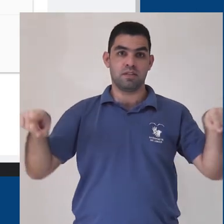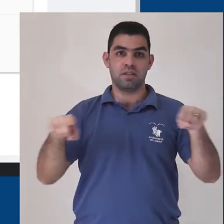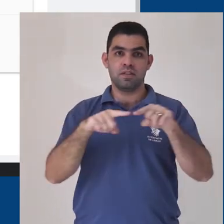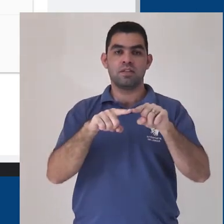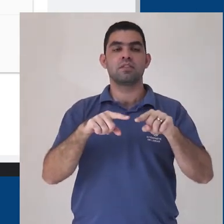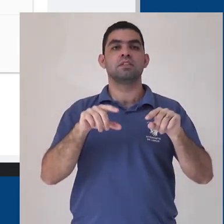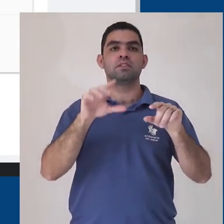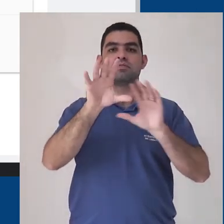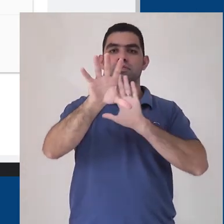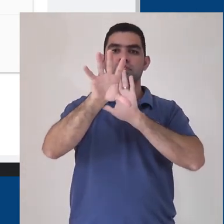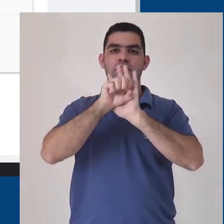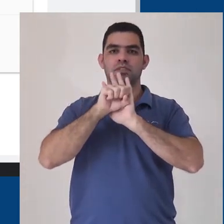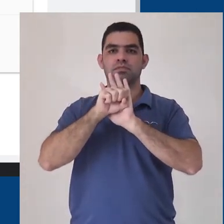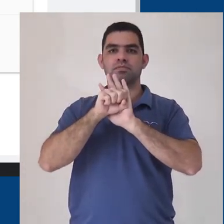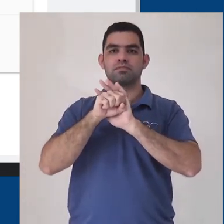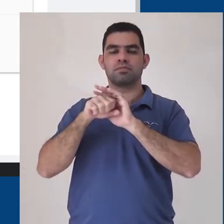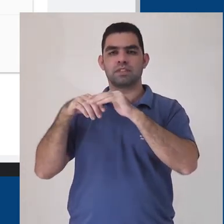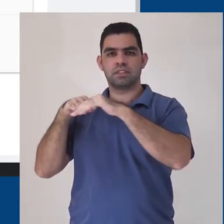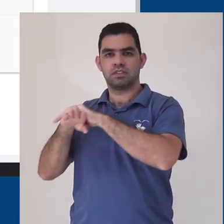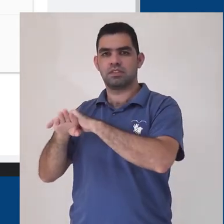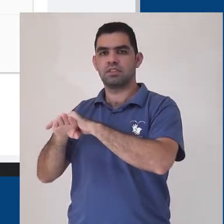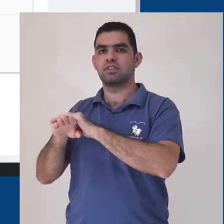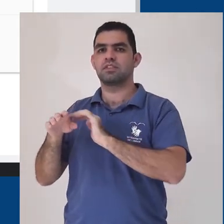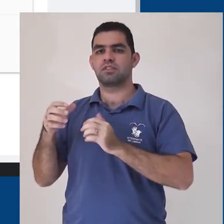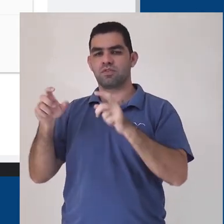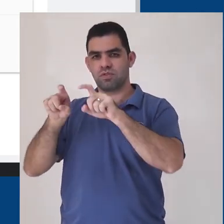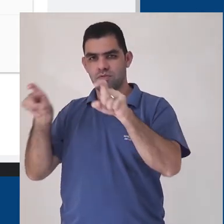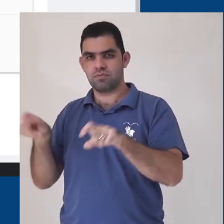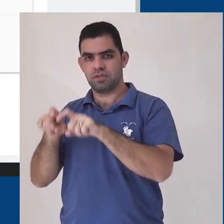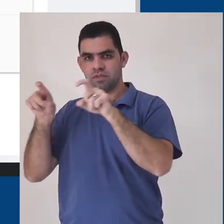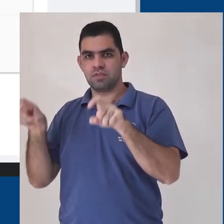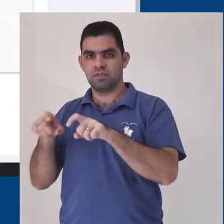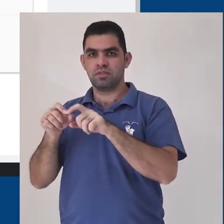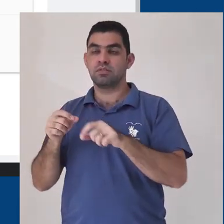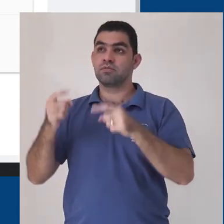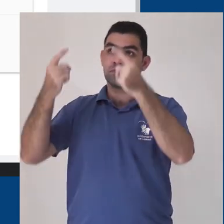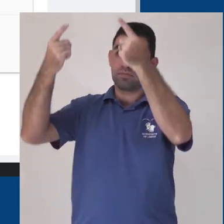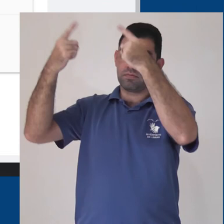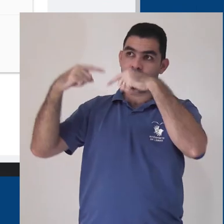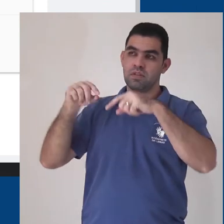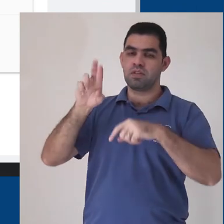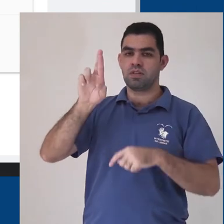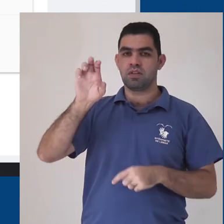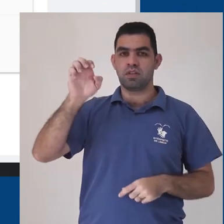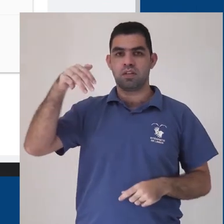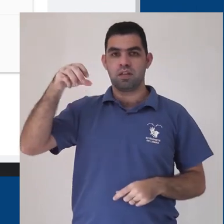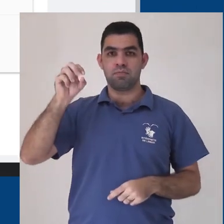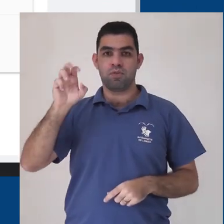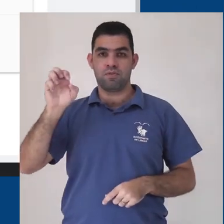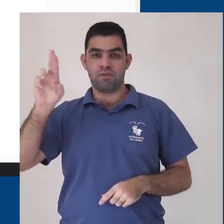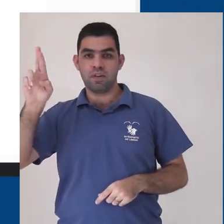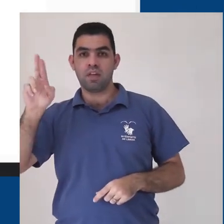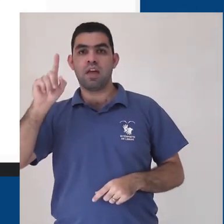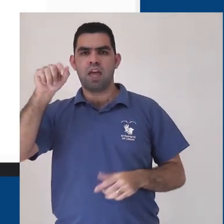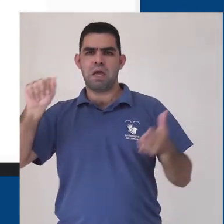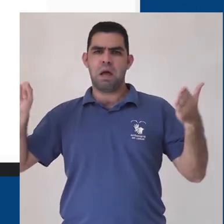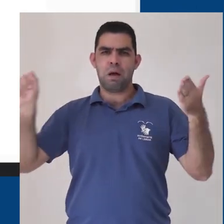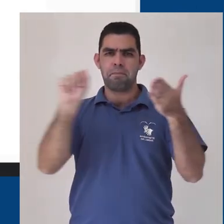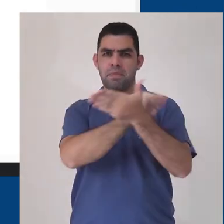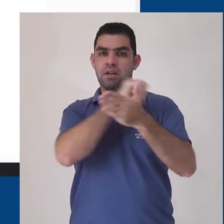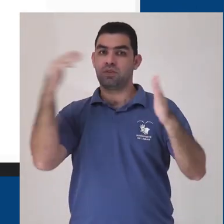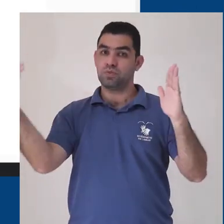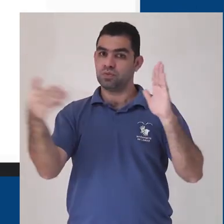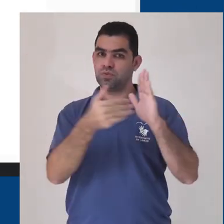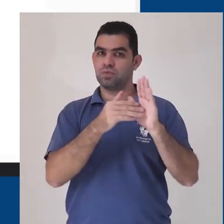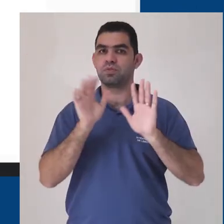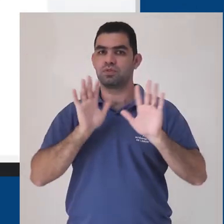como uma imagem em nosso computador. A opção Remover deletará todo o nosso Jam por completo e não teremos mais acesso a ele.